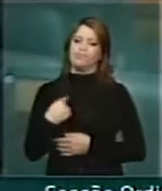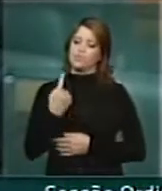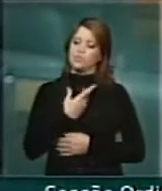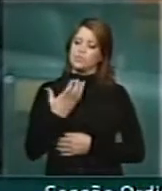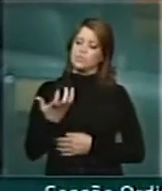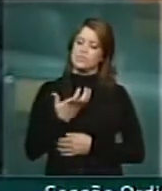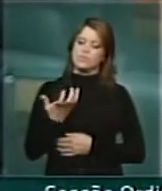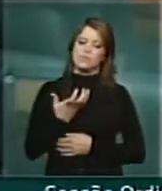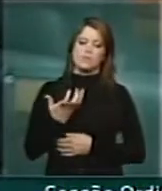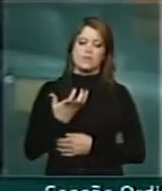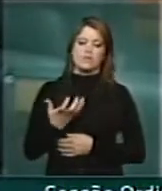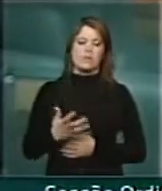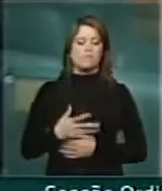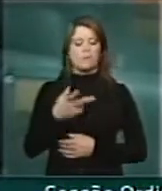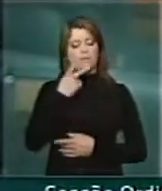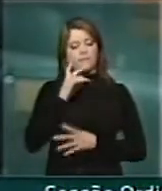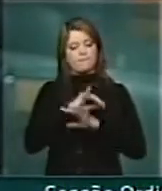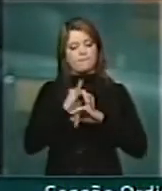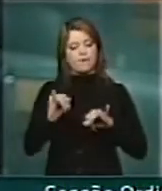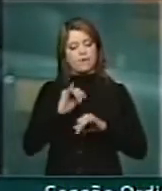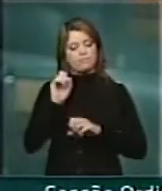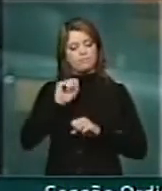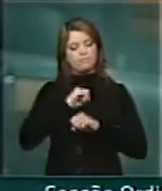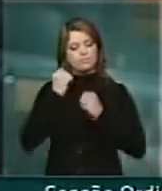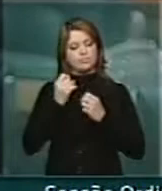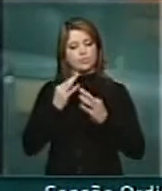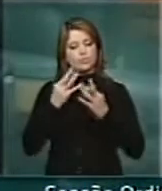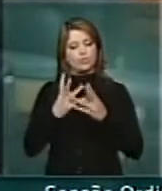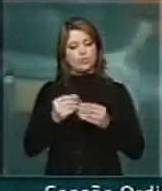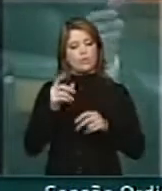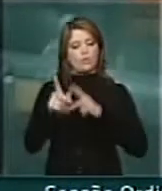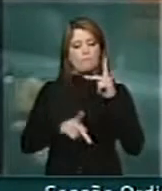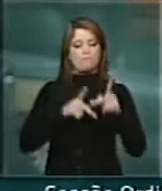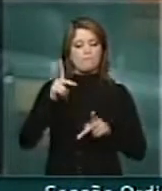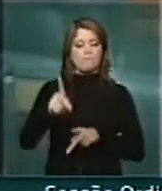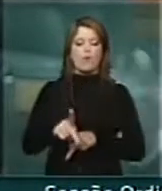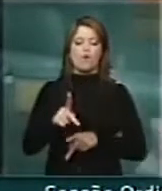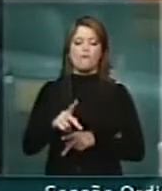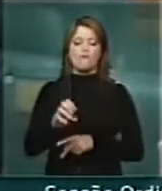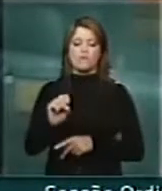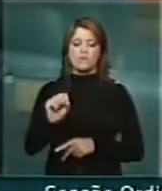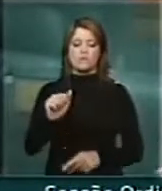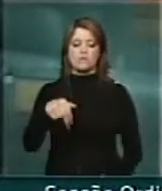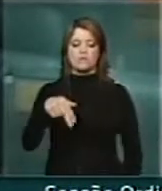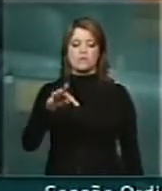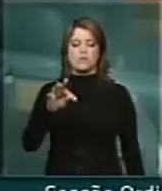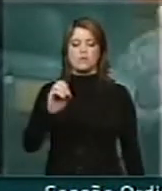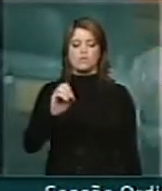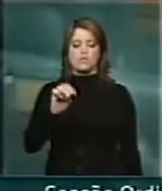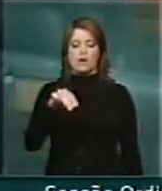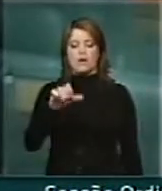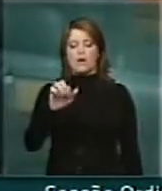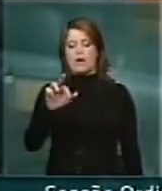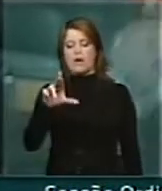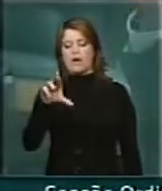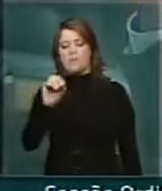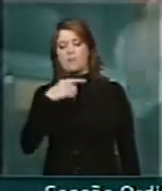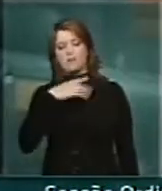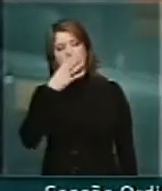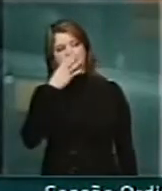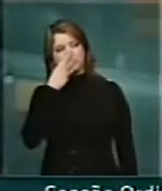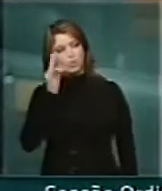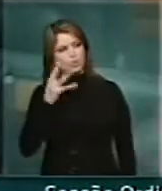queremos aqui registrar essa indignação, o povo, a população de Santa Mara da Purificação está acompanhando,